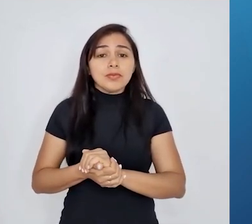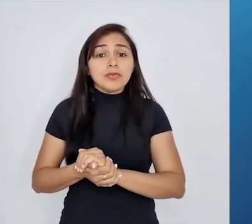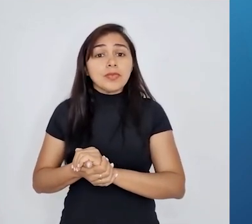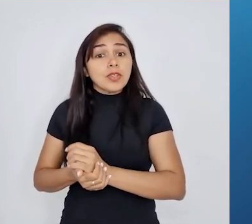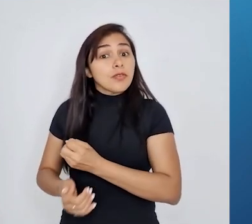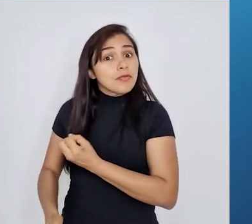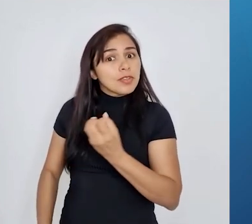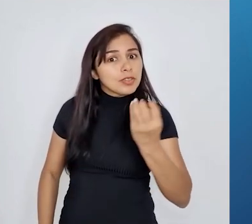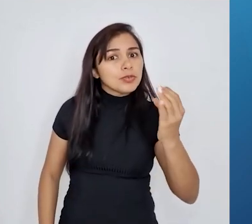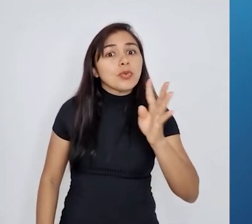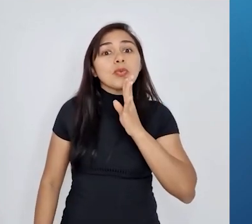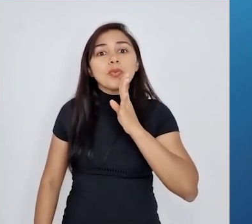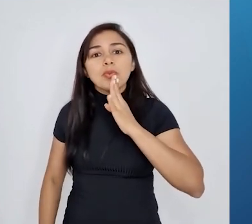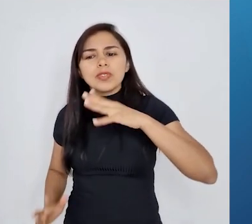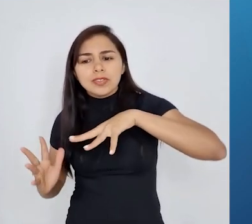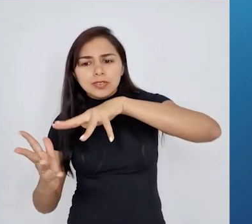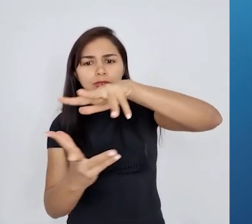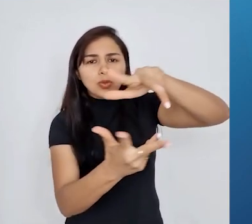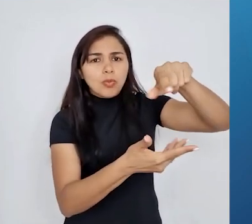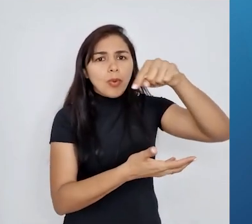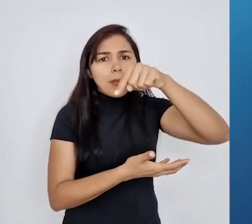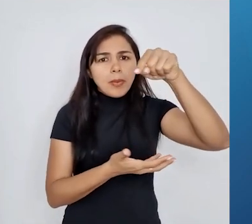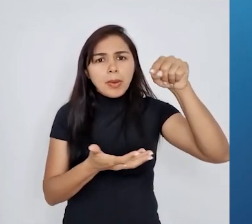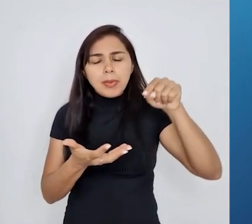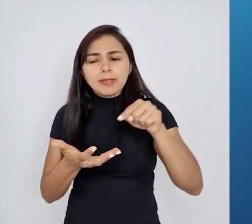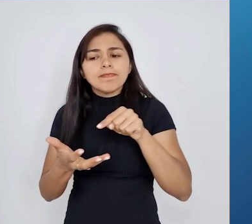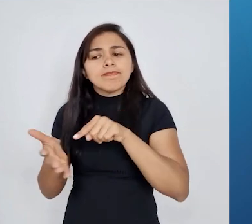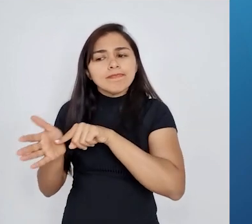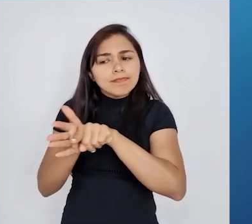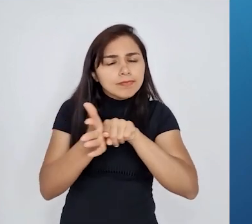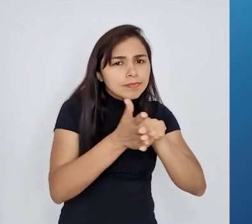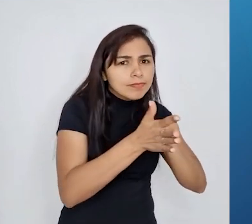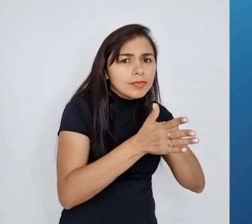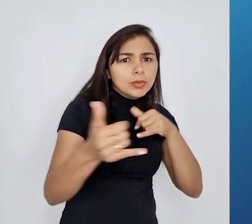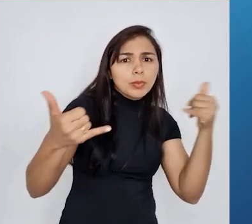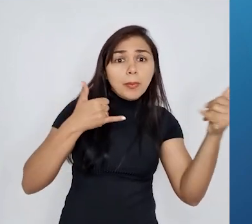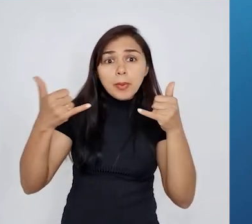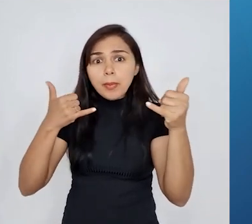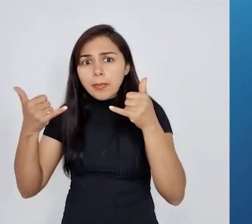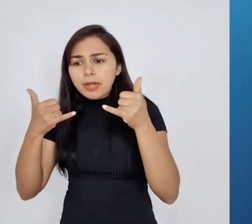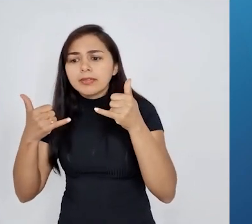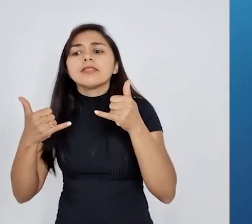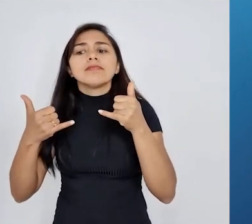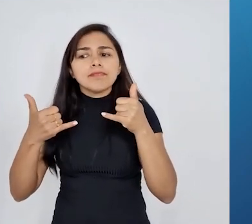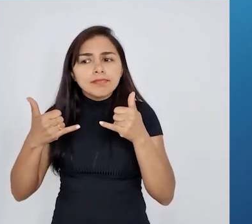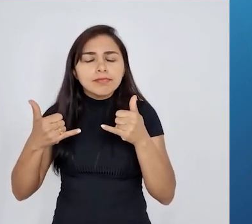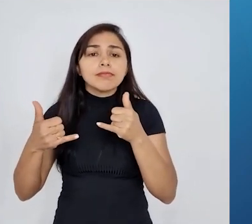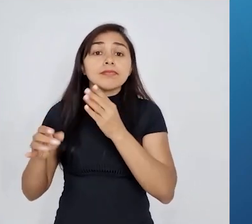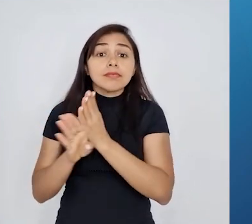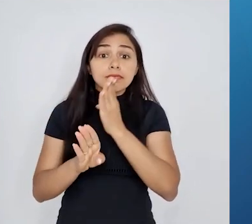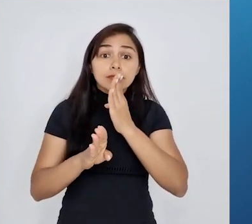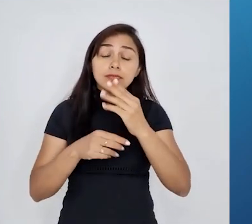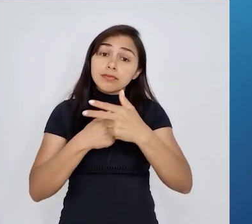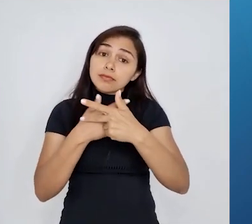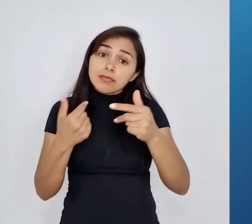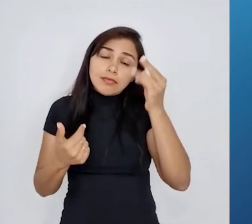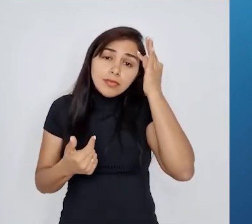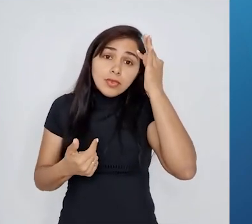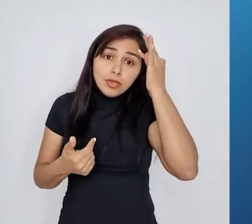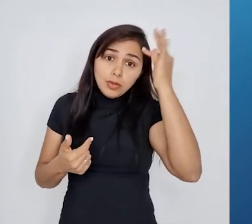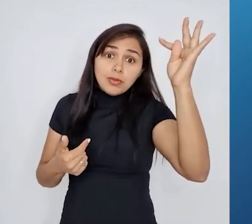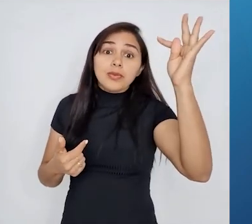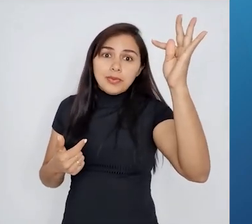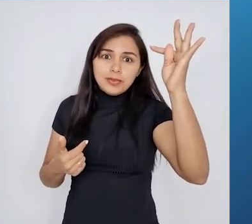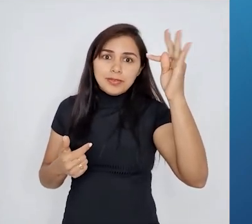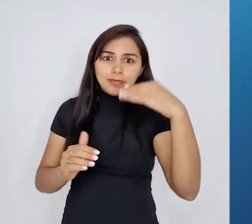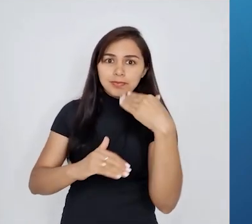mundo para poder conhecer e descobrir muitas informações que foram fundamentais para que a sua teoria fosse